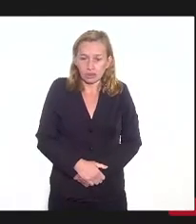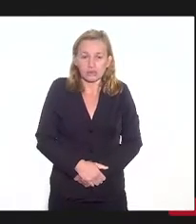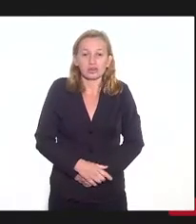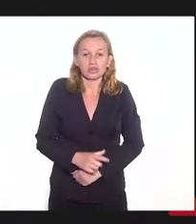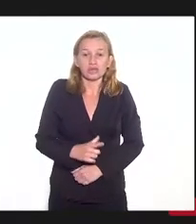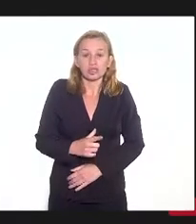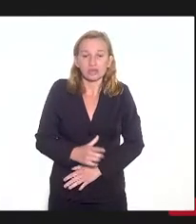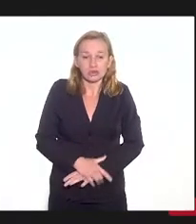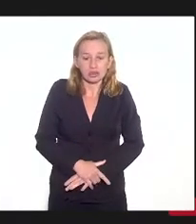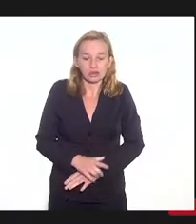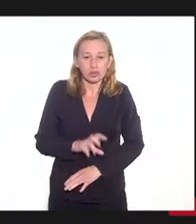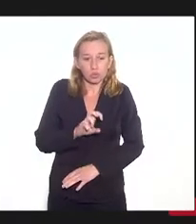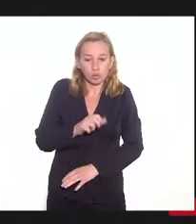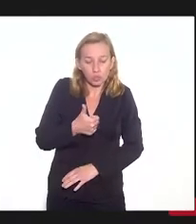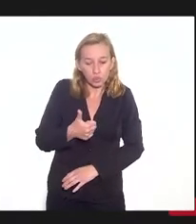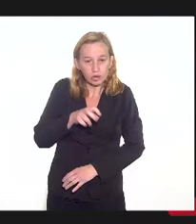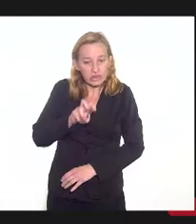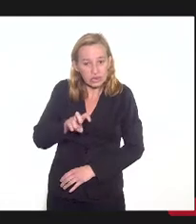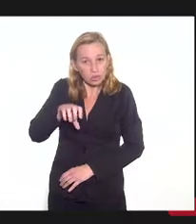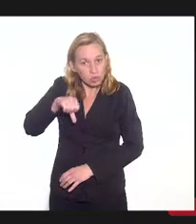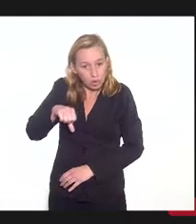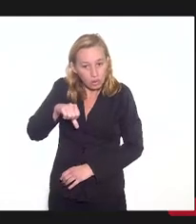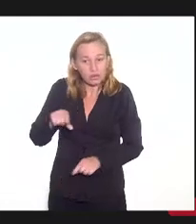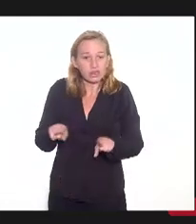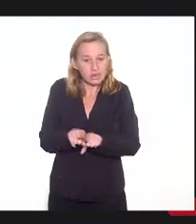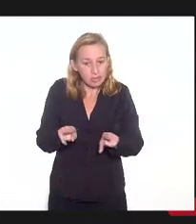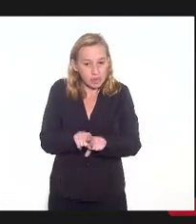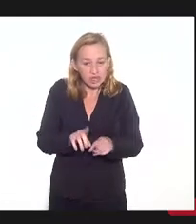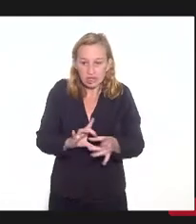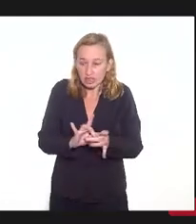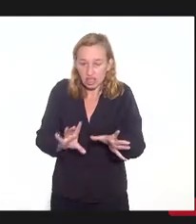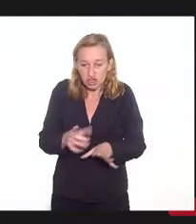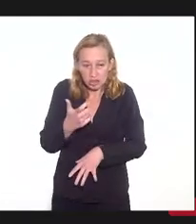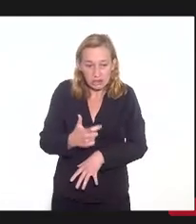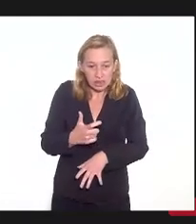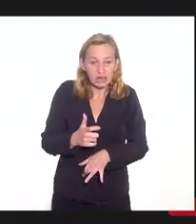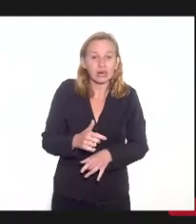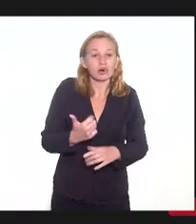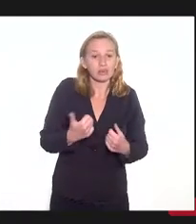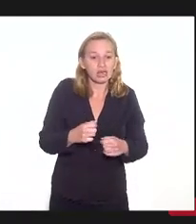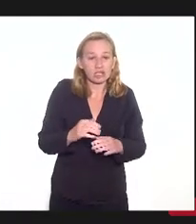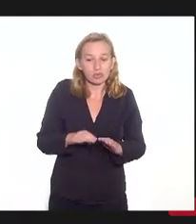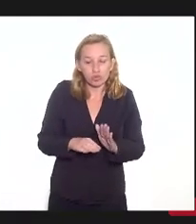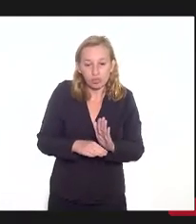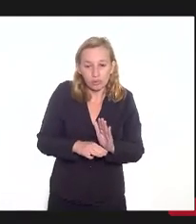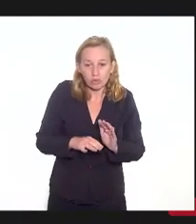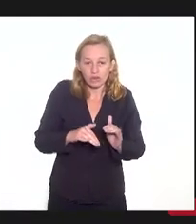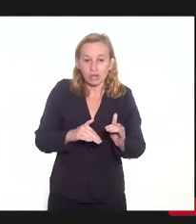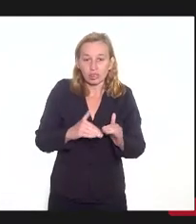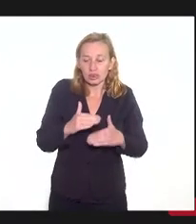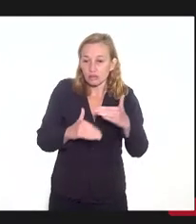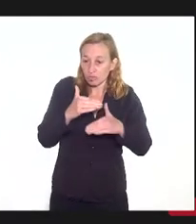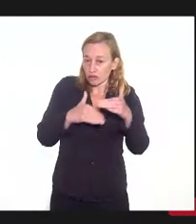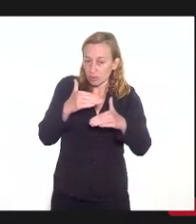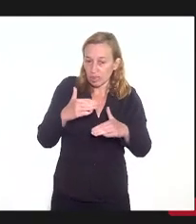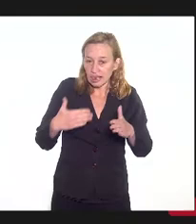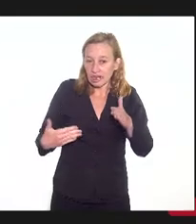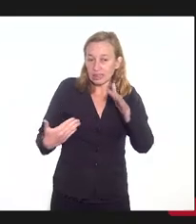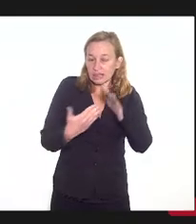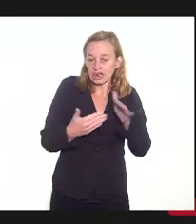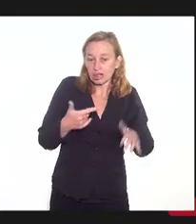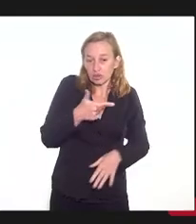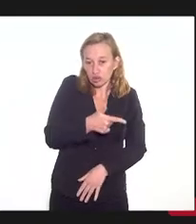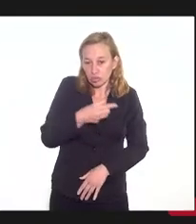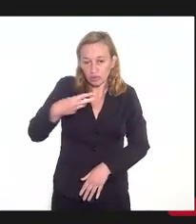permanecido na 159, que também deixa de existir, nós teríamos um crescimento até 2023,